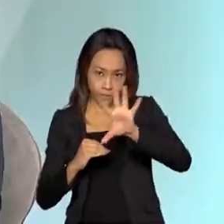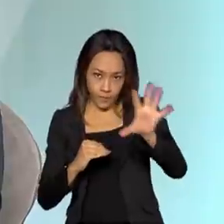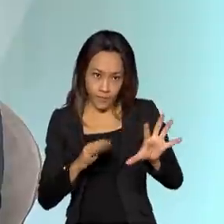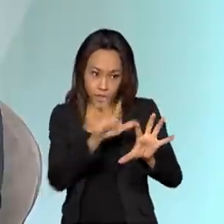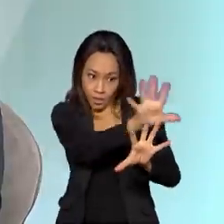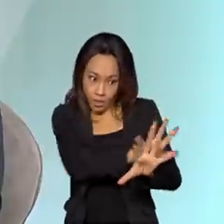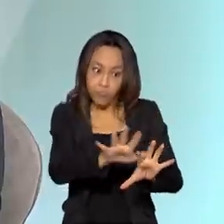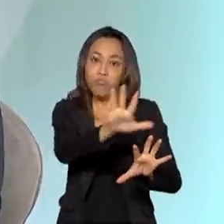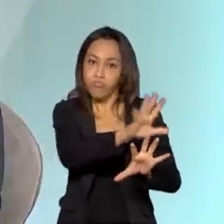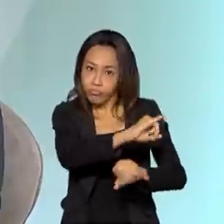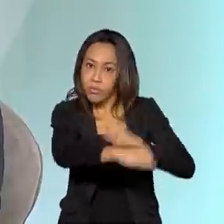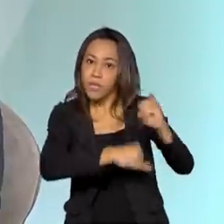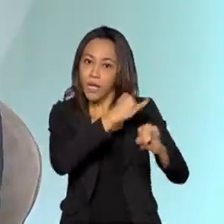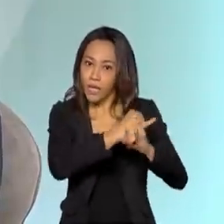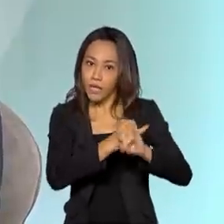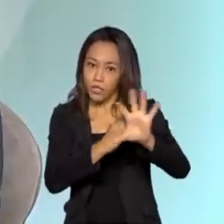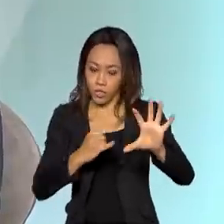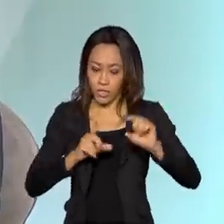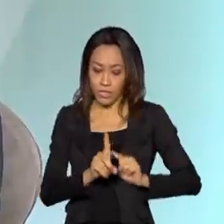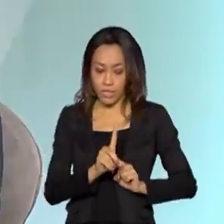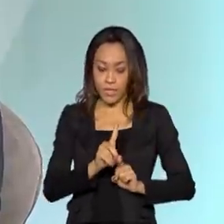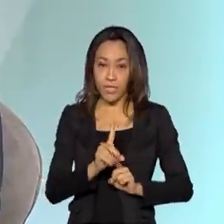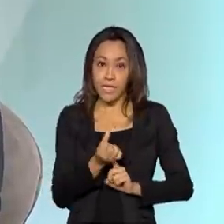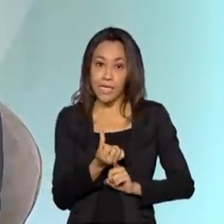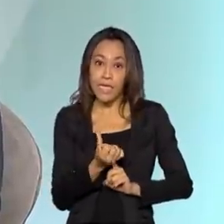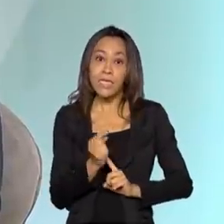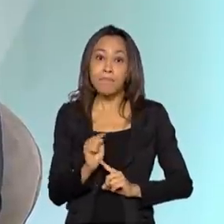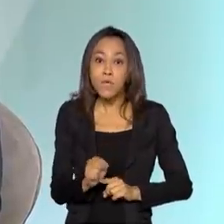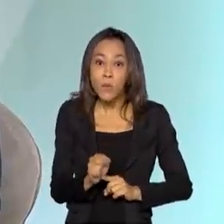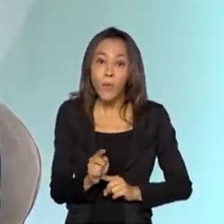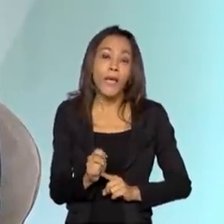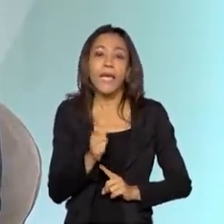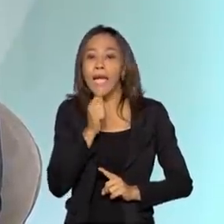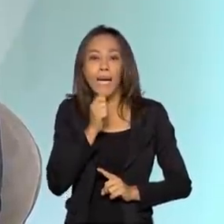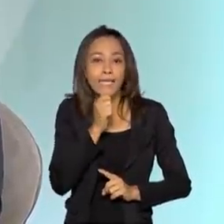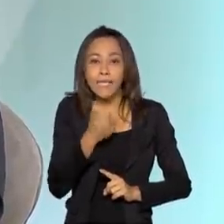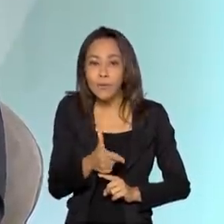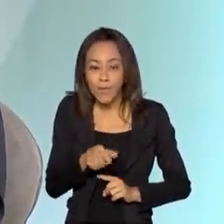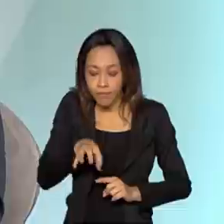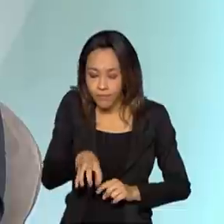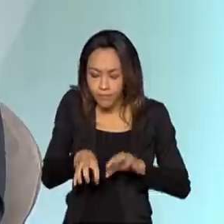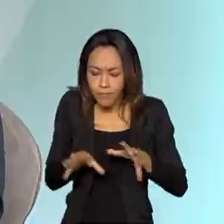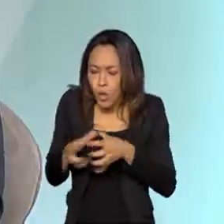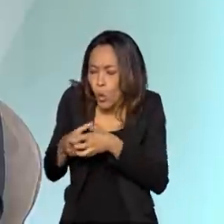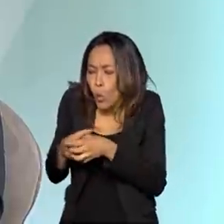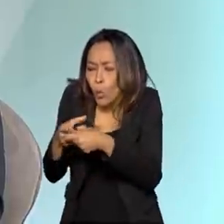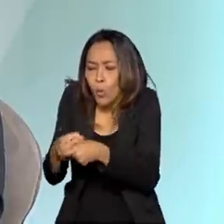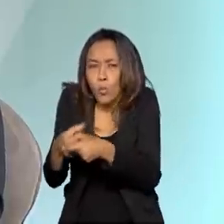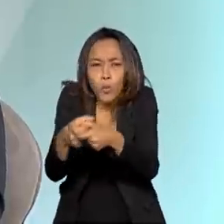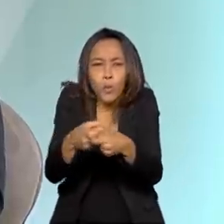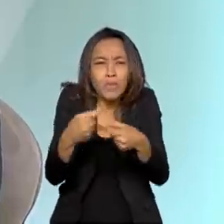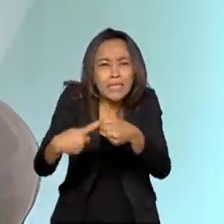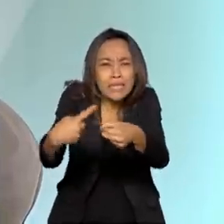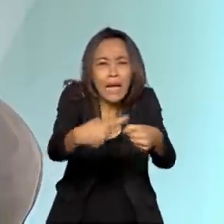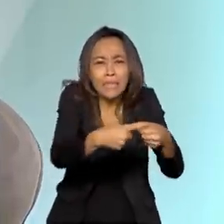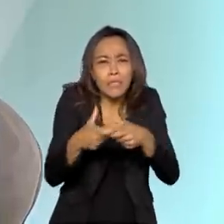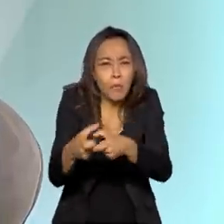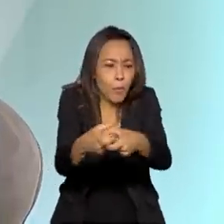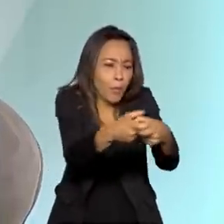tem cobertura, a gente chega a quantitativo de 16 mil localidades e não cede. São vilas, aglomerados, povoados.